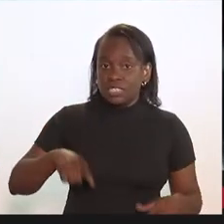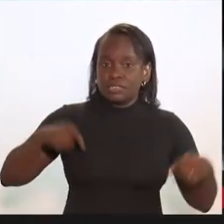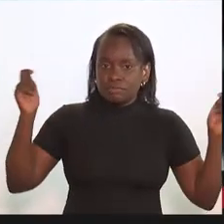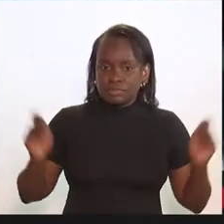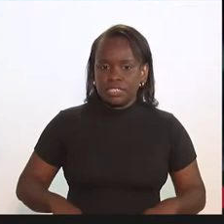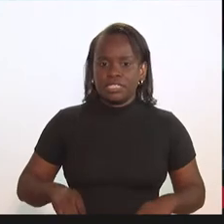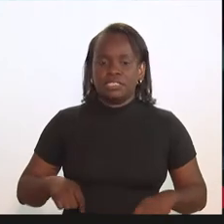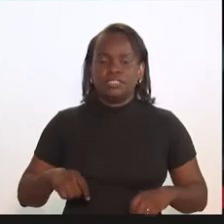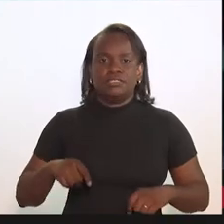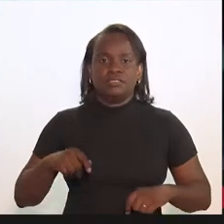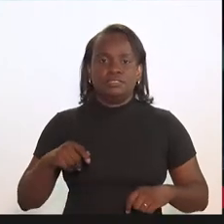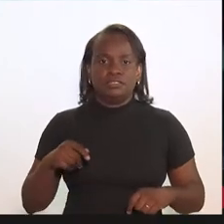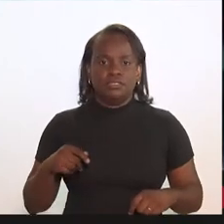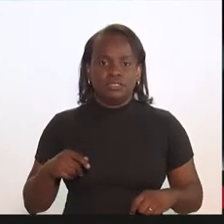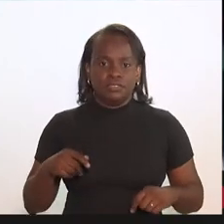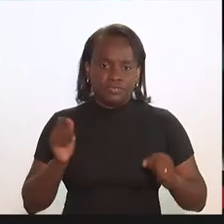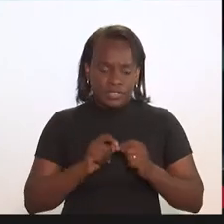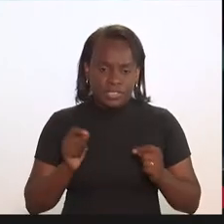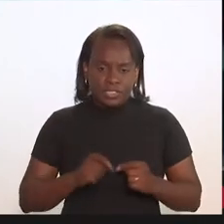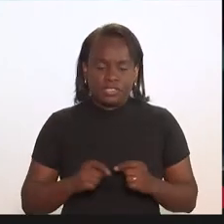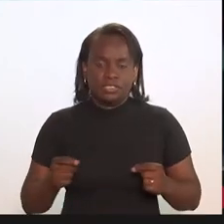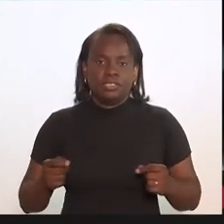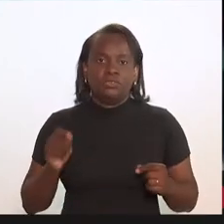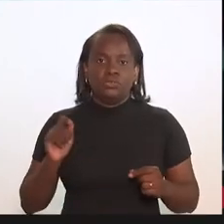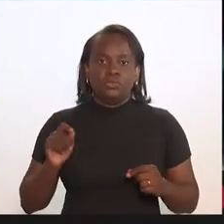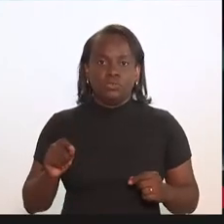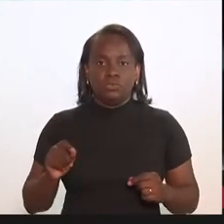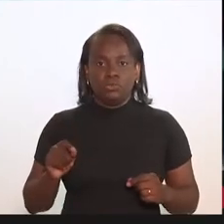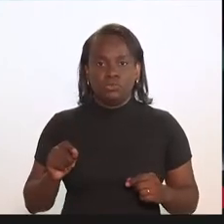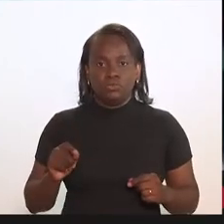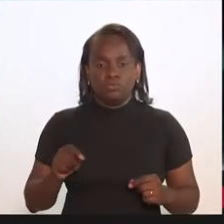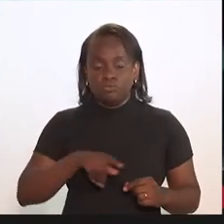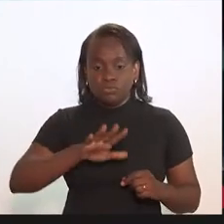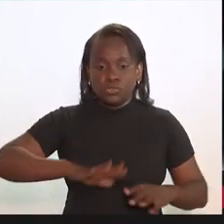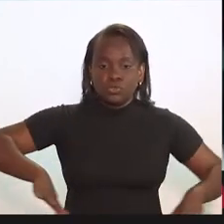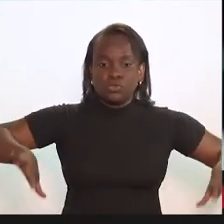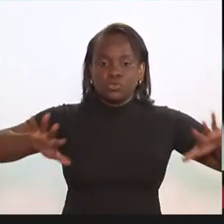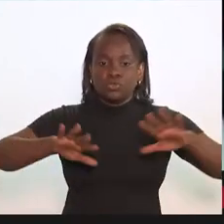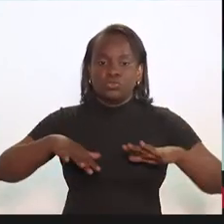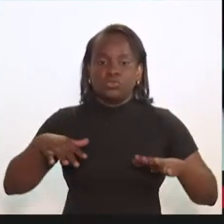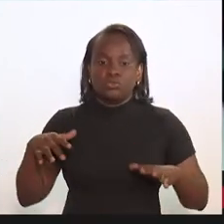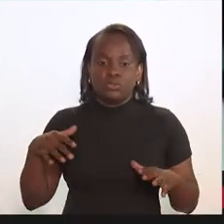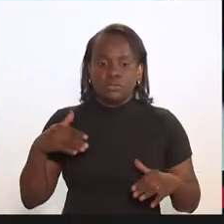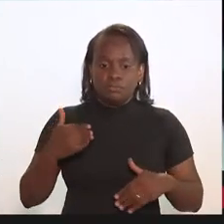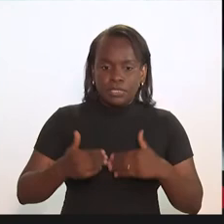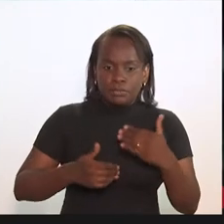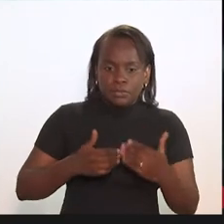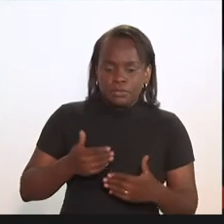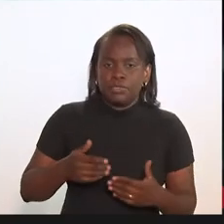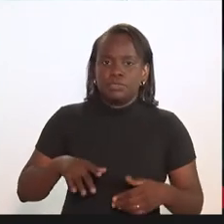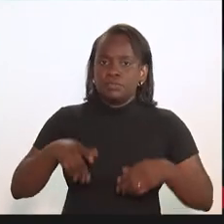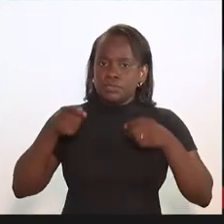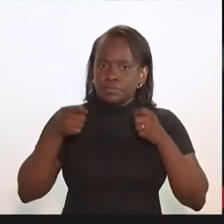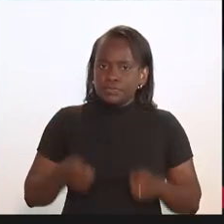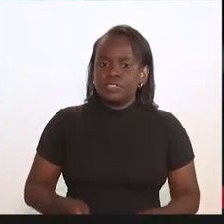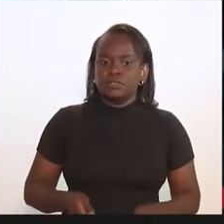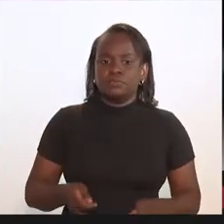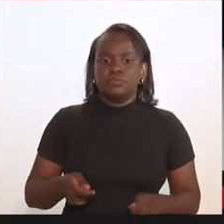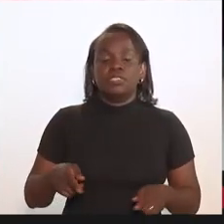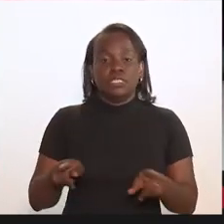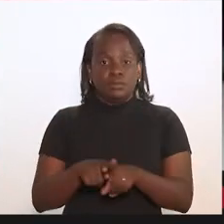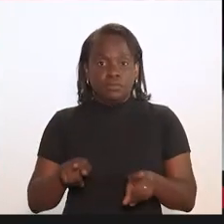capacidade acúmulo para fazer com que isso tudo seja gerado com bastante robustez.